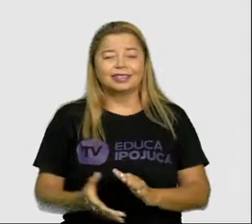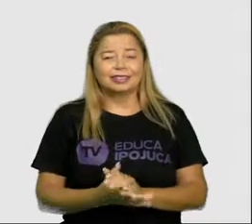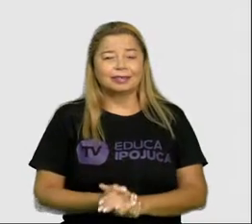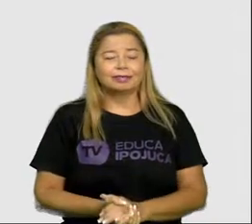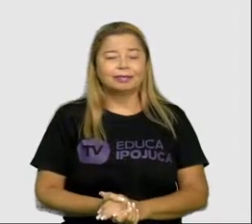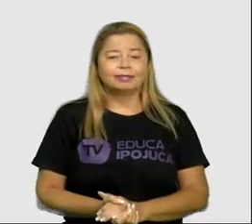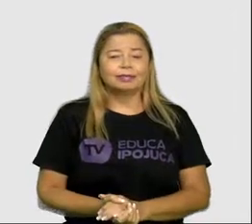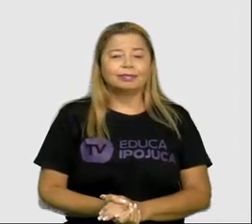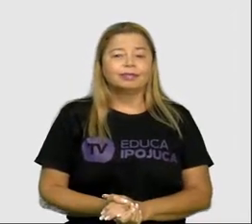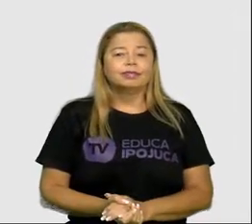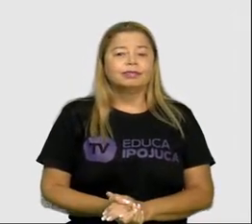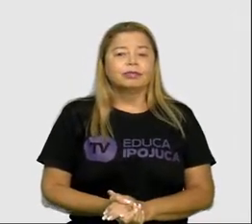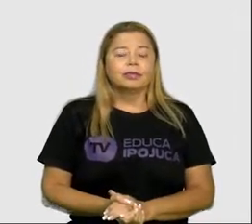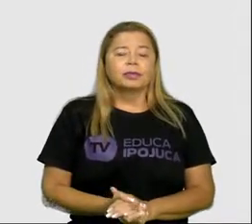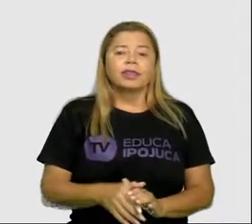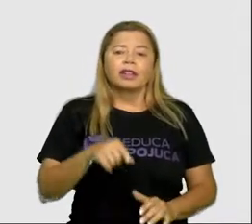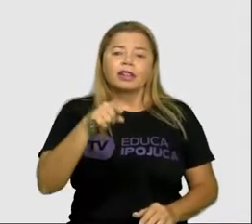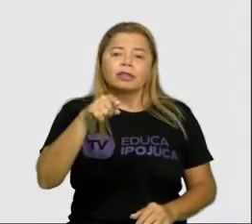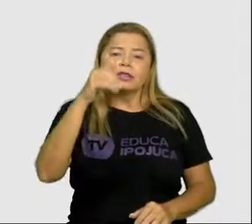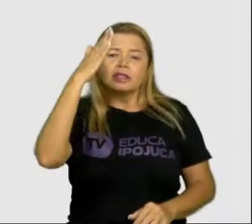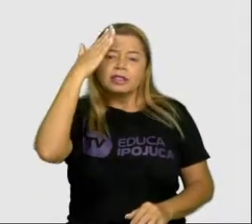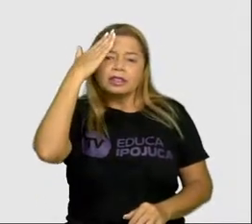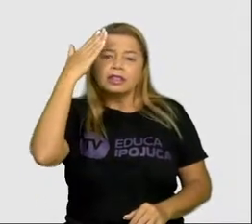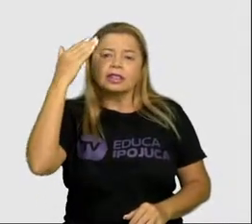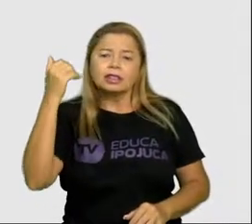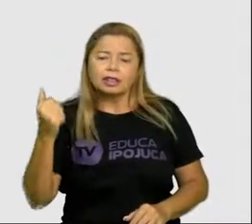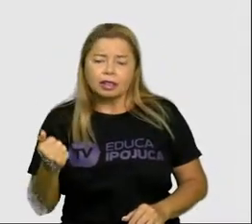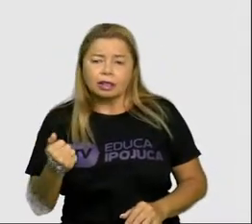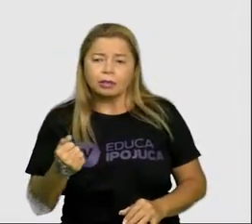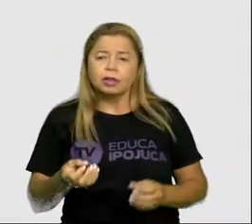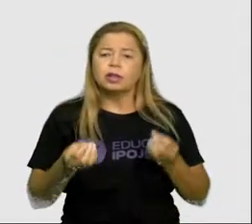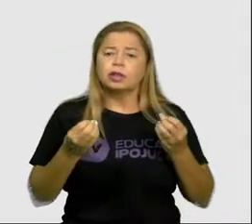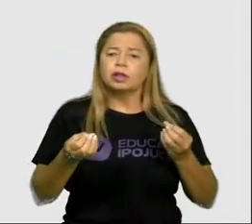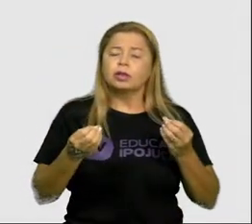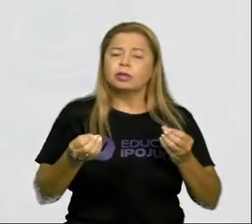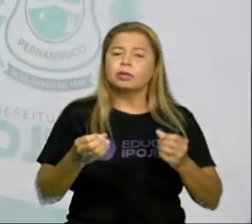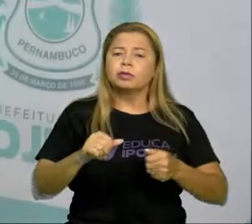Mas vocês sabem como são feitas as paredes de uma casa?